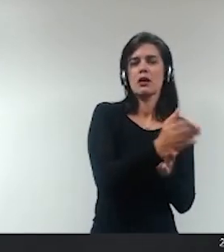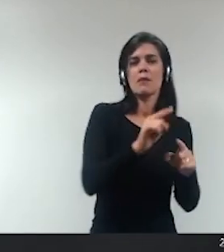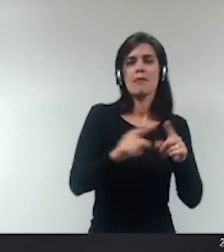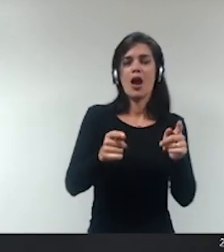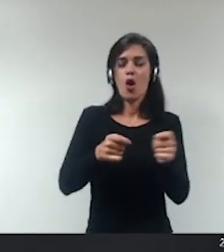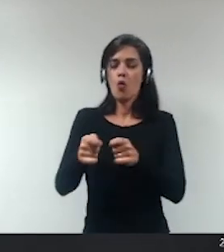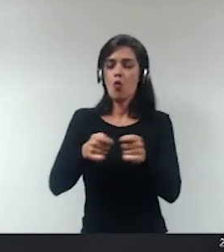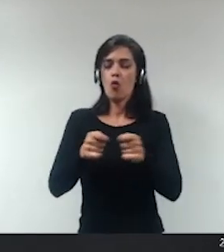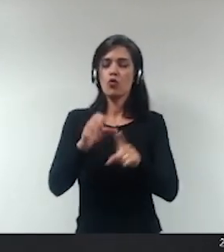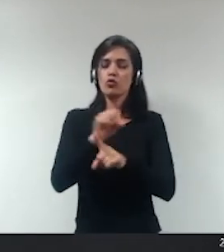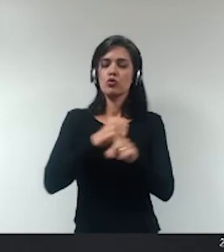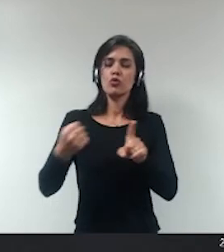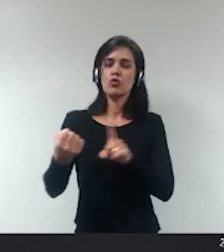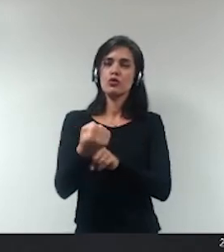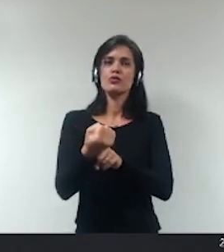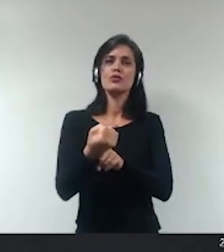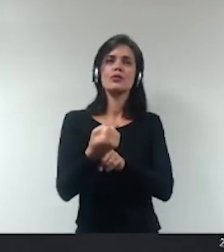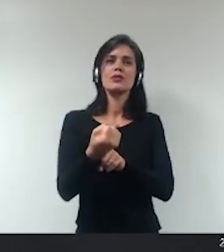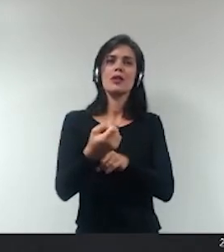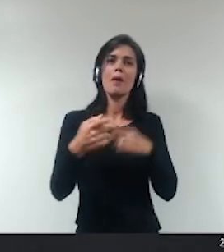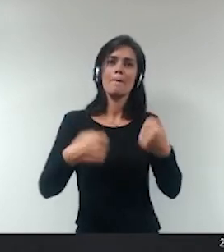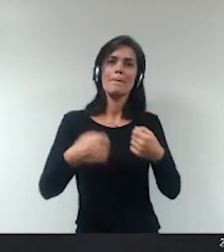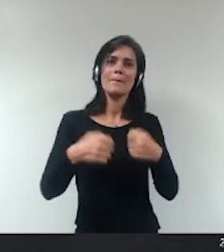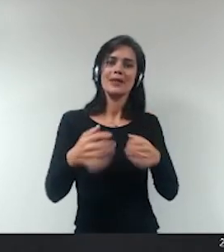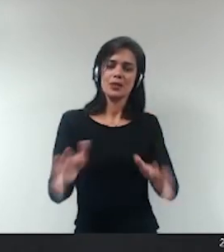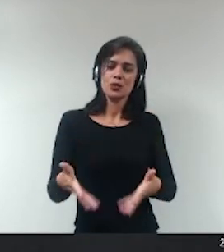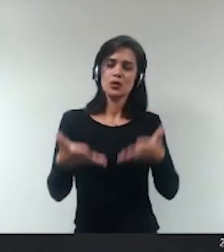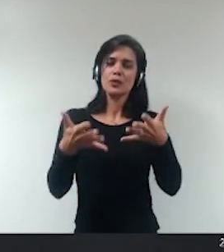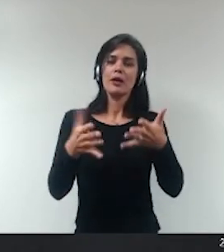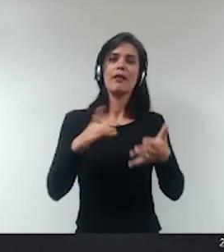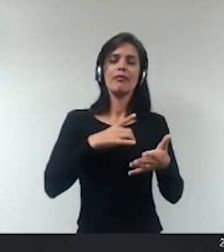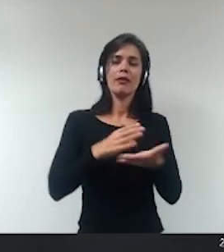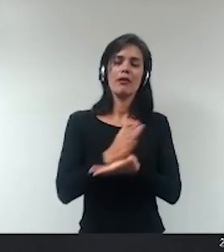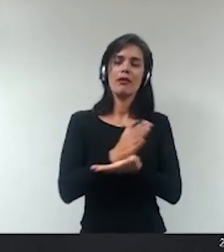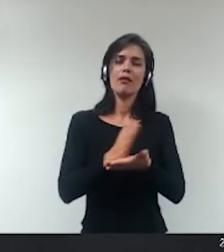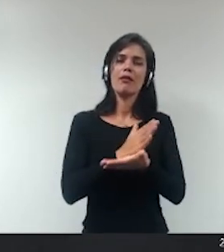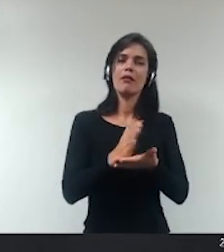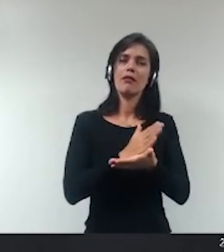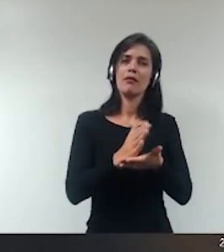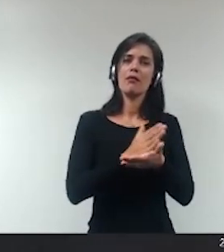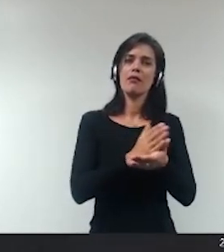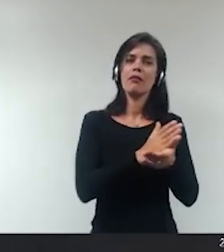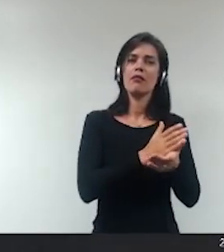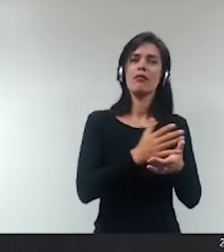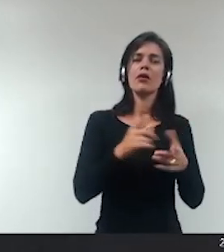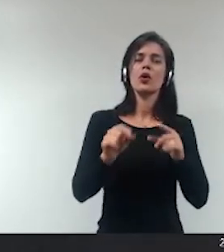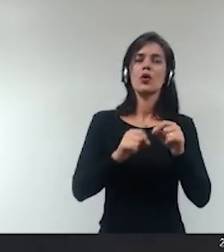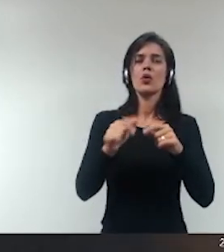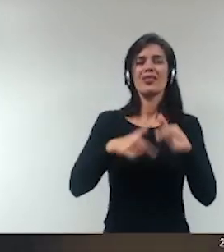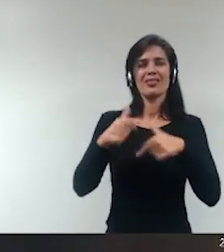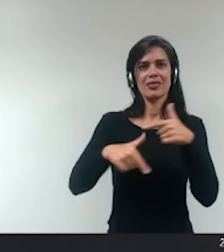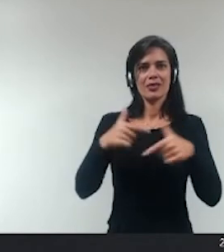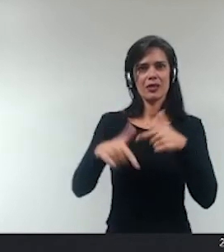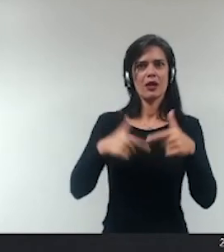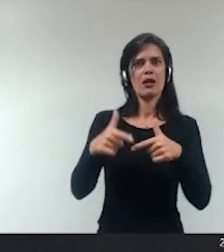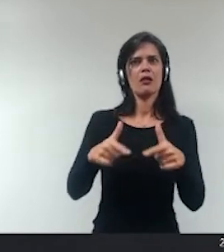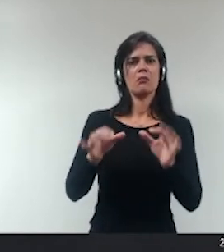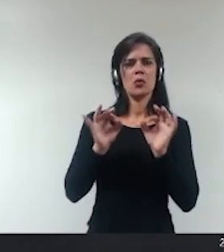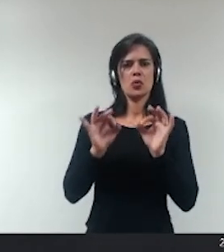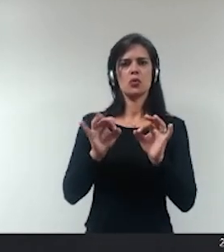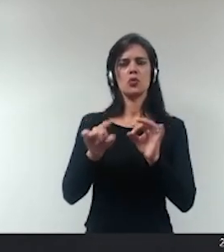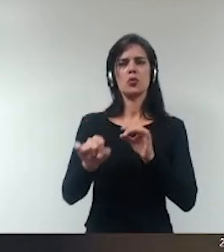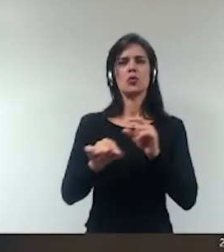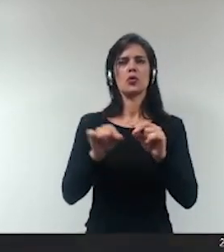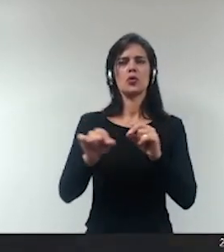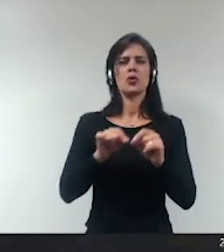ser estimulado no nosso país nós temos algumas organizações de trabalho heróico como observatórios